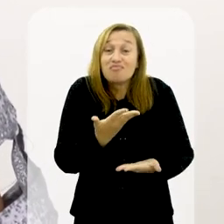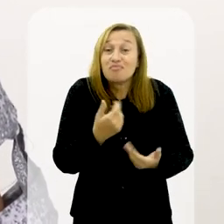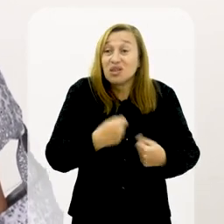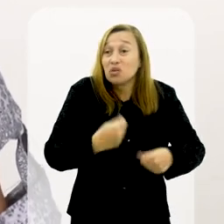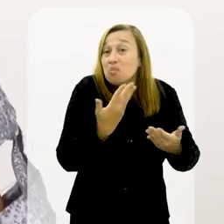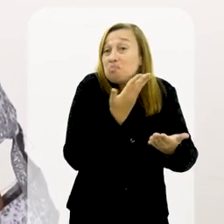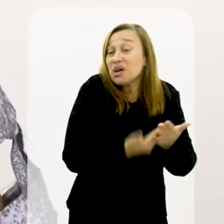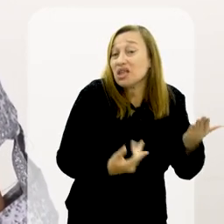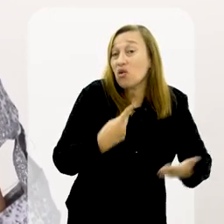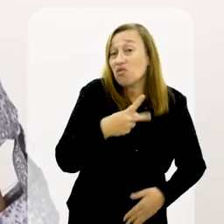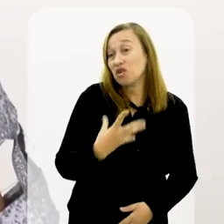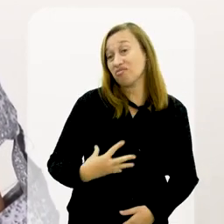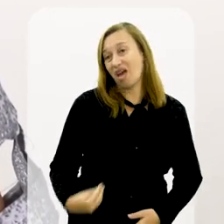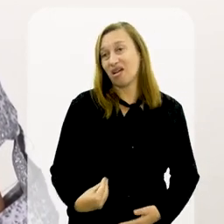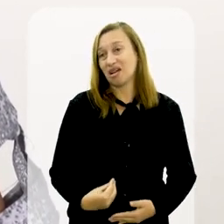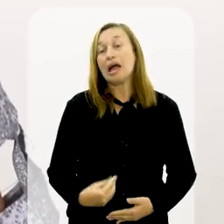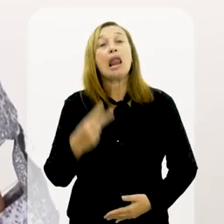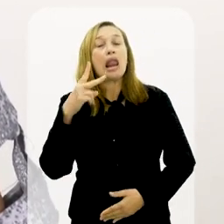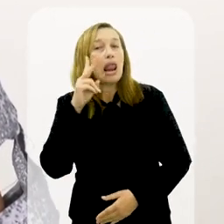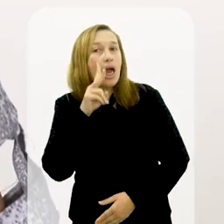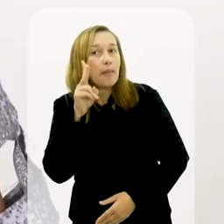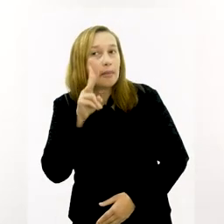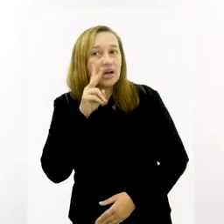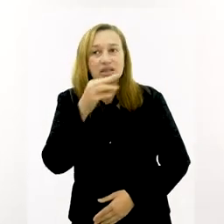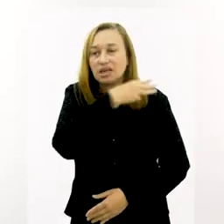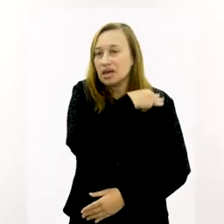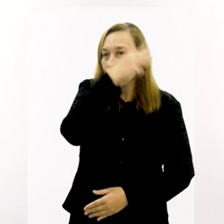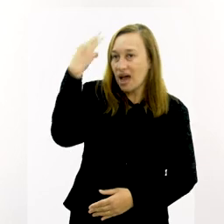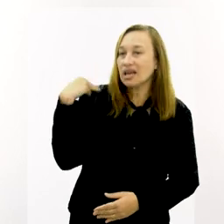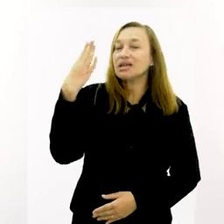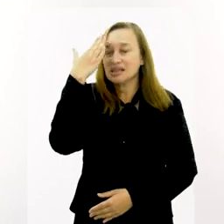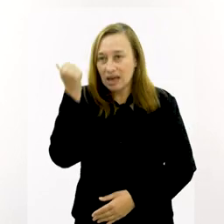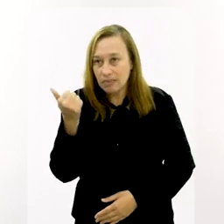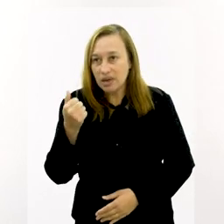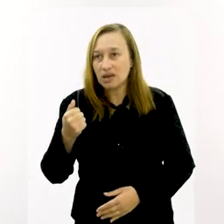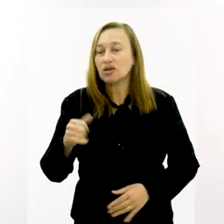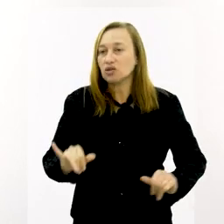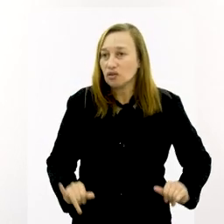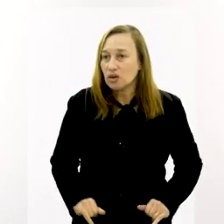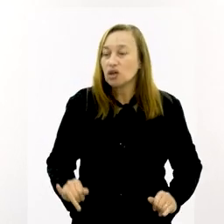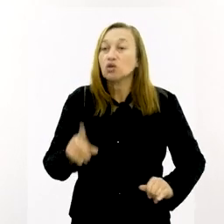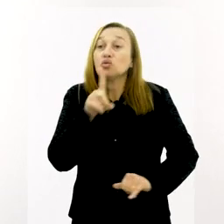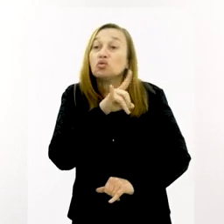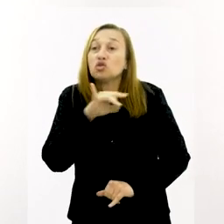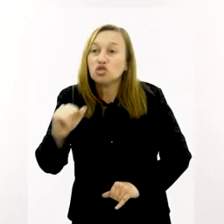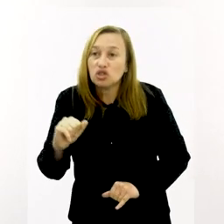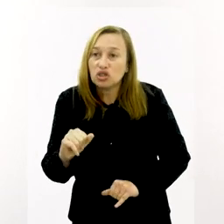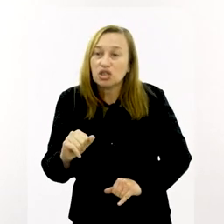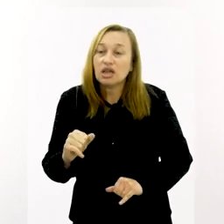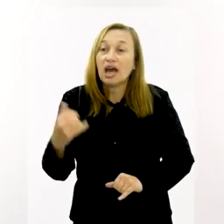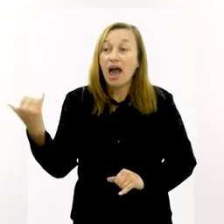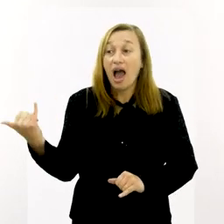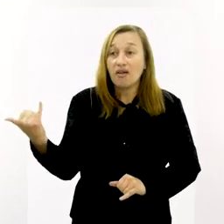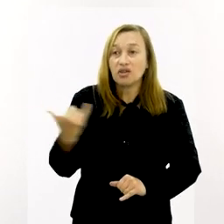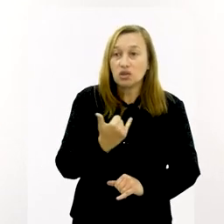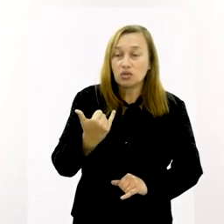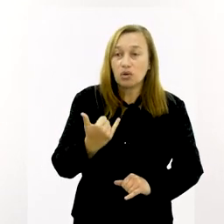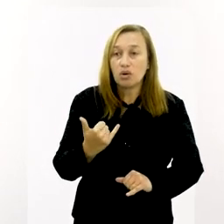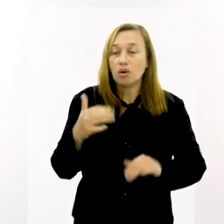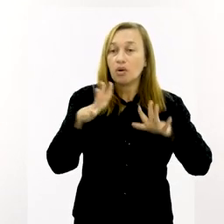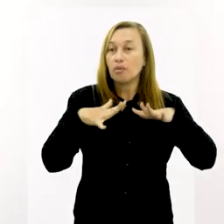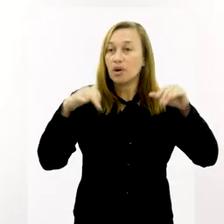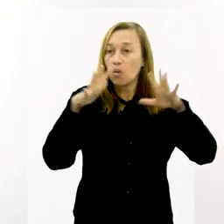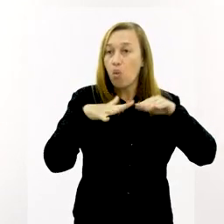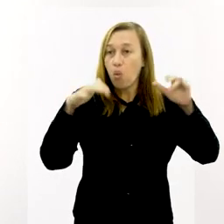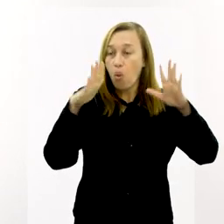dizer, ela teve que perder o filho dela. E lembrando que Maria sabia desse sofrimento desde o dia que ela foi